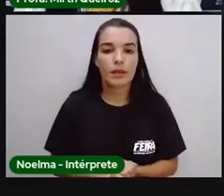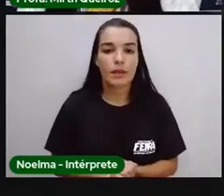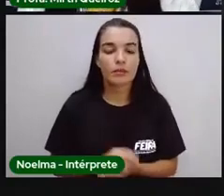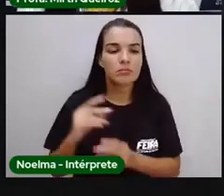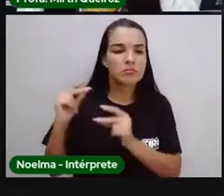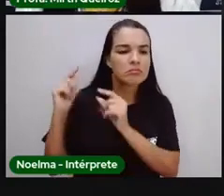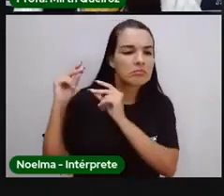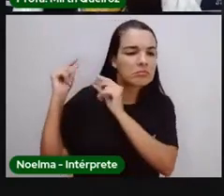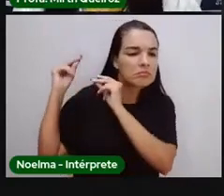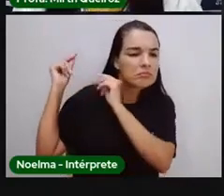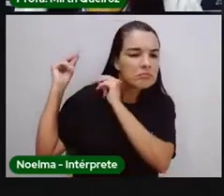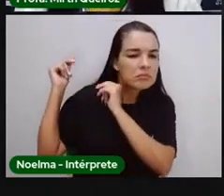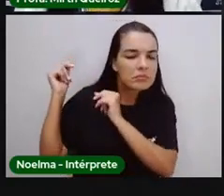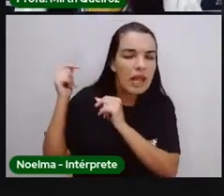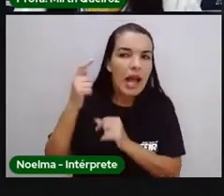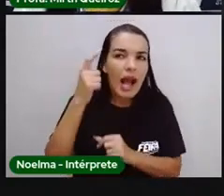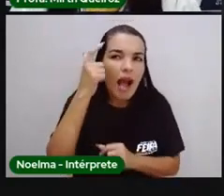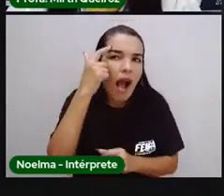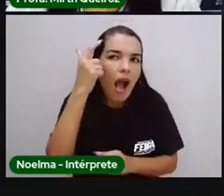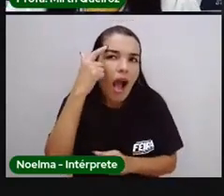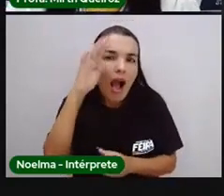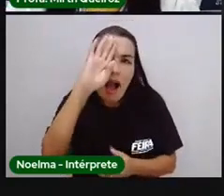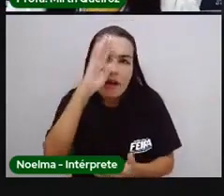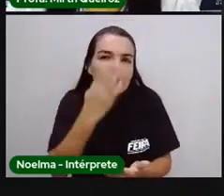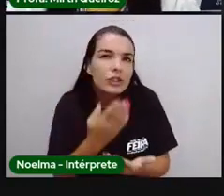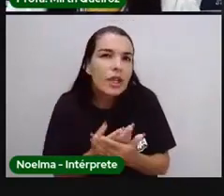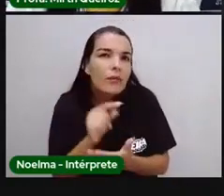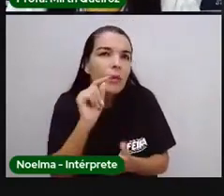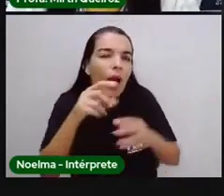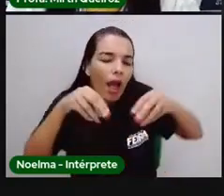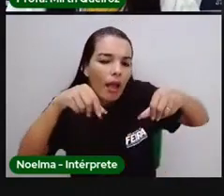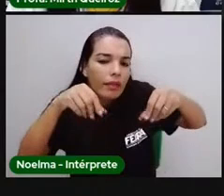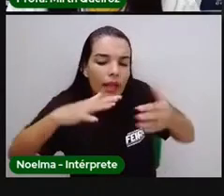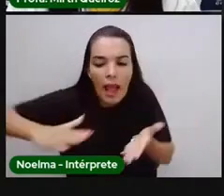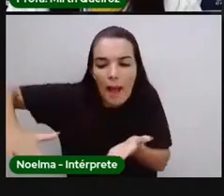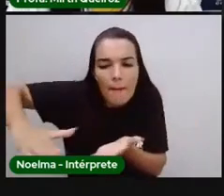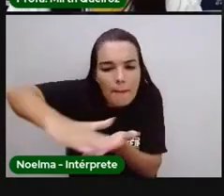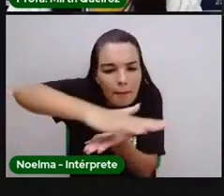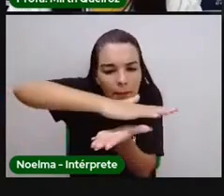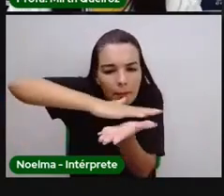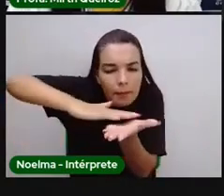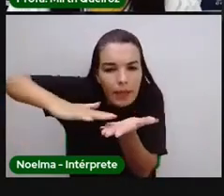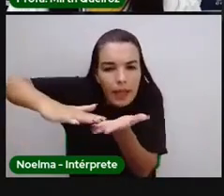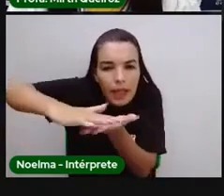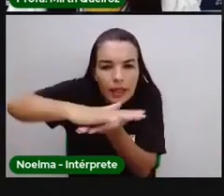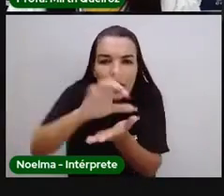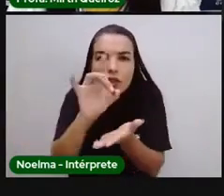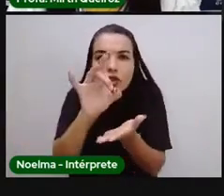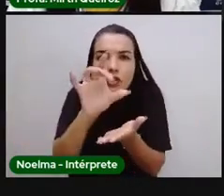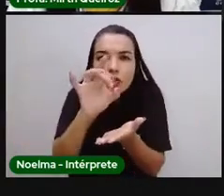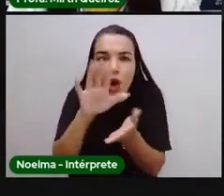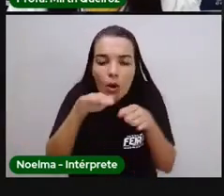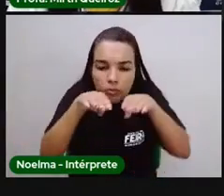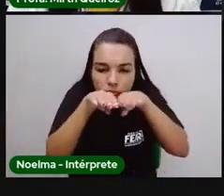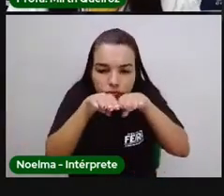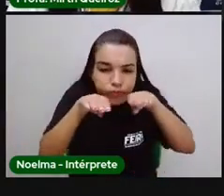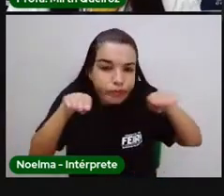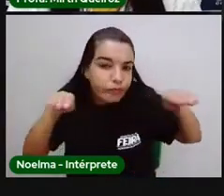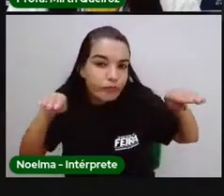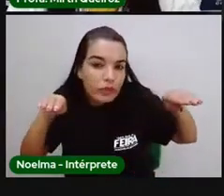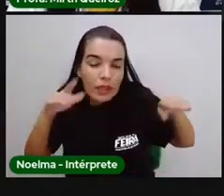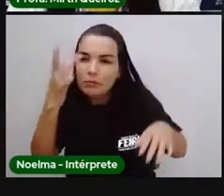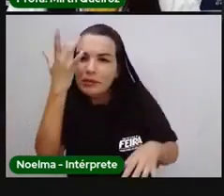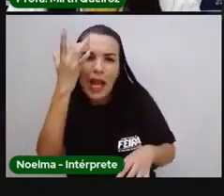Naquela época, eles acreditavam que a Terra era plana, ou seja, eles não sabiam que o